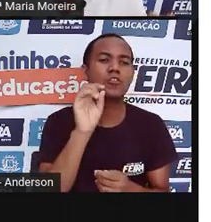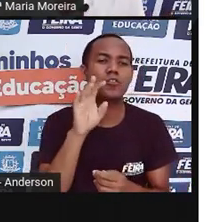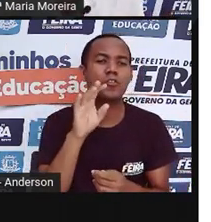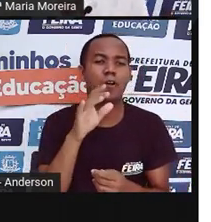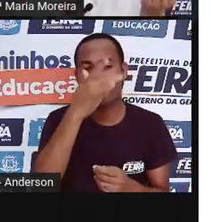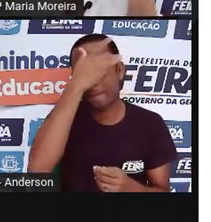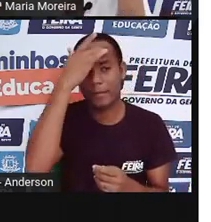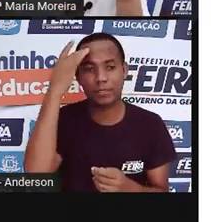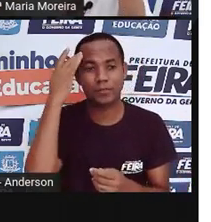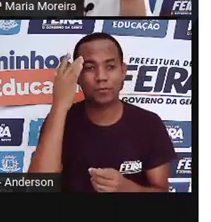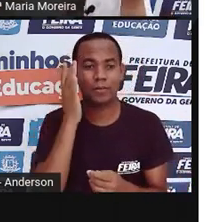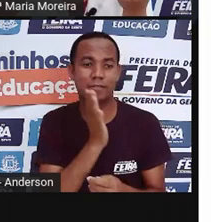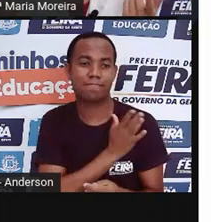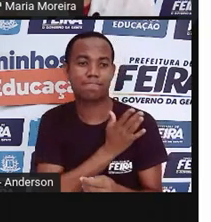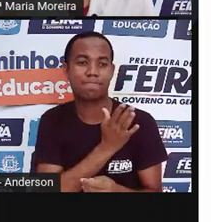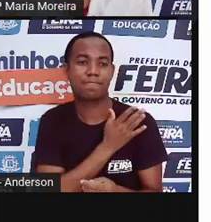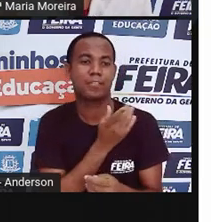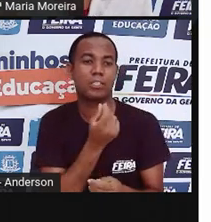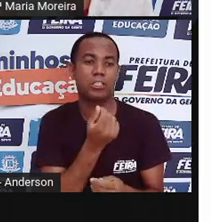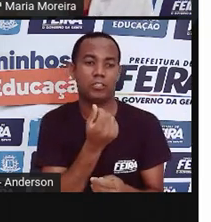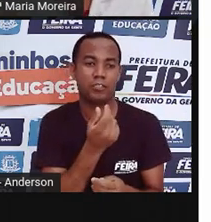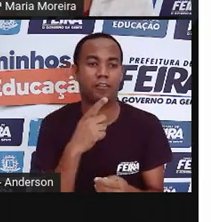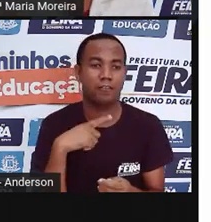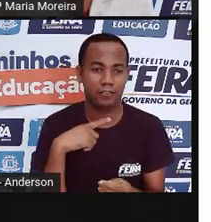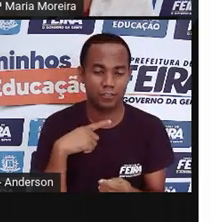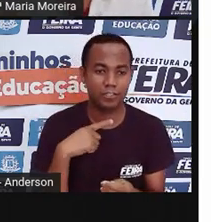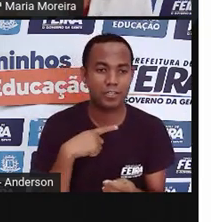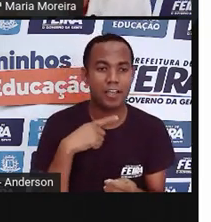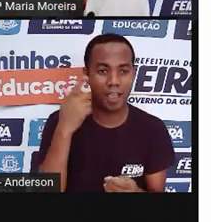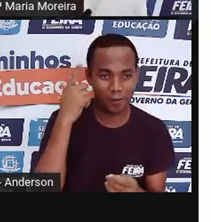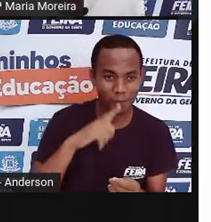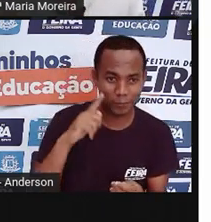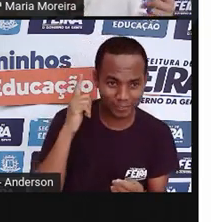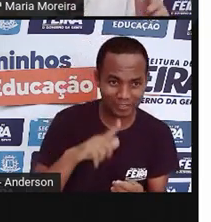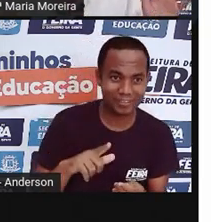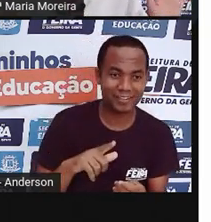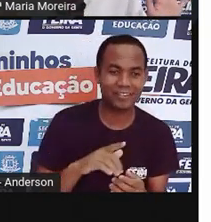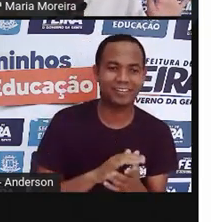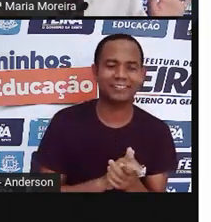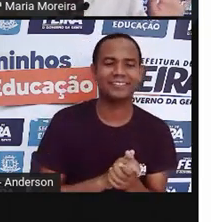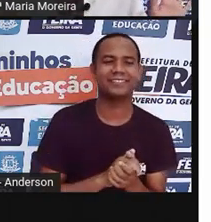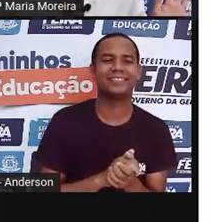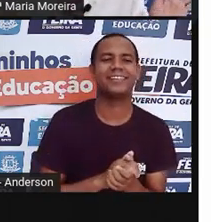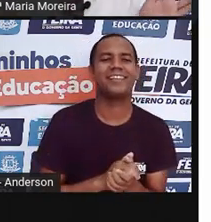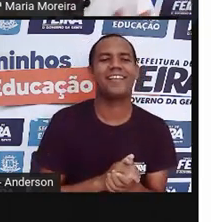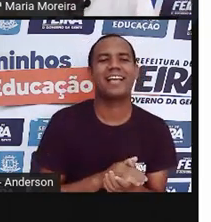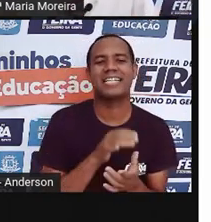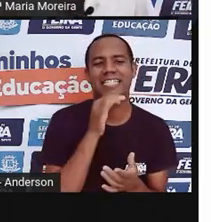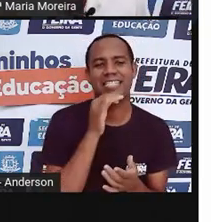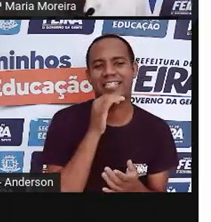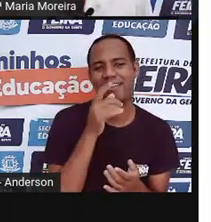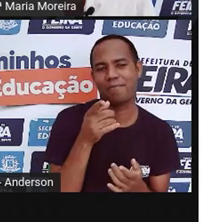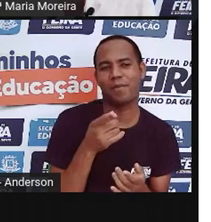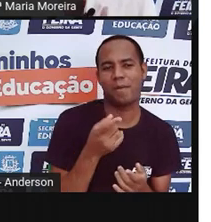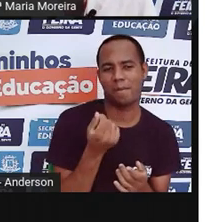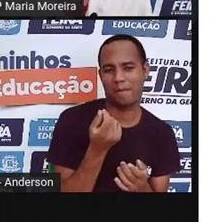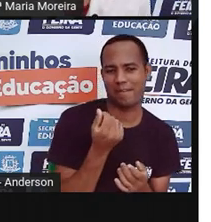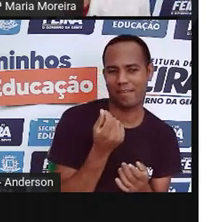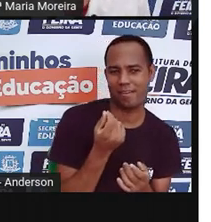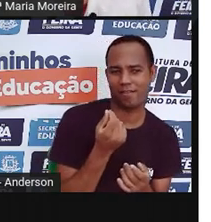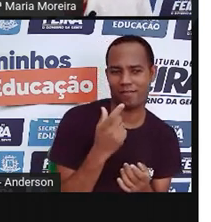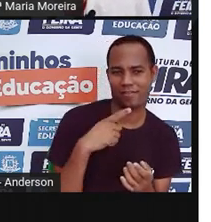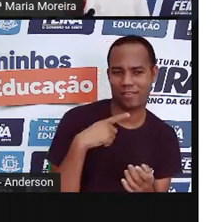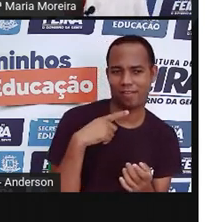privilégio de quem tinha dinheiro. Tipo o Anderson que ganhou na Mega Sena. Então, Anderson, você agora é da nobreza, tá? Bom, para as